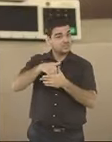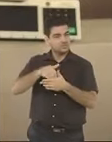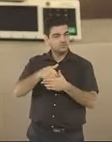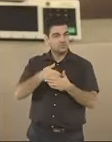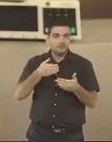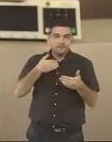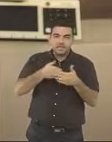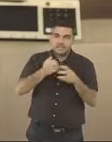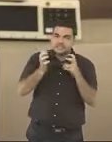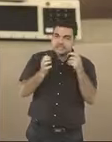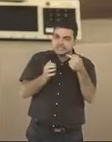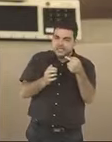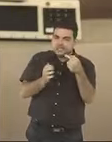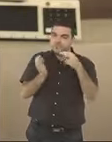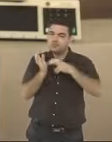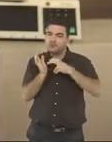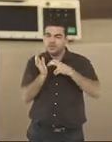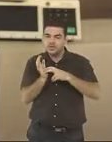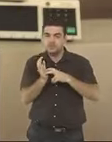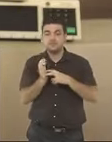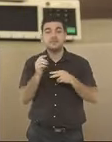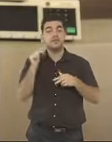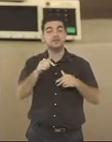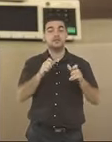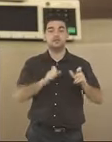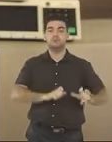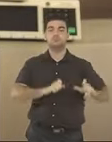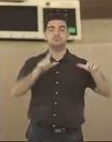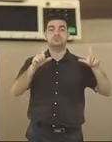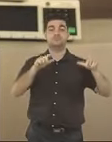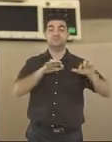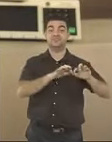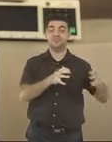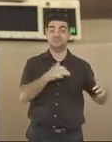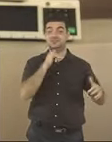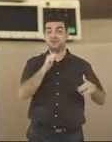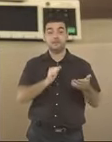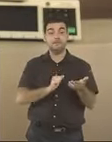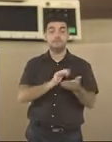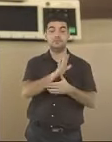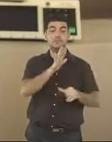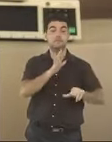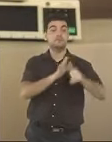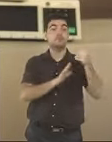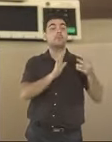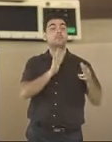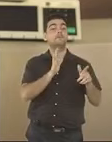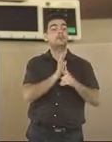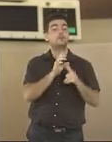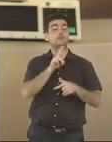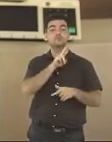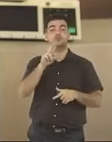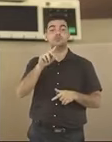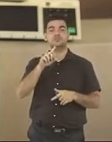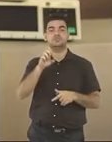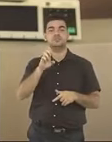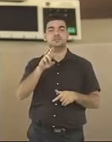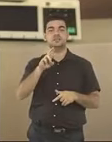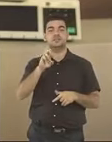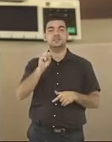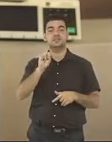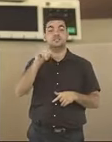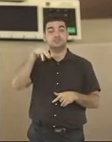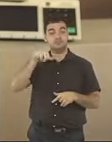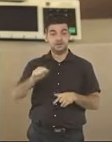às 7 horas da manhã, a urna é ligada e imprime um relatório chamado Zerésima, que